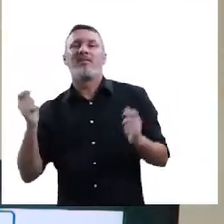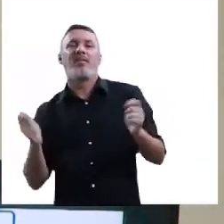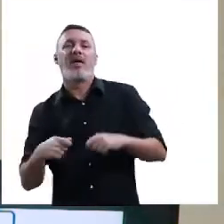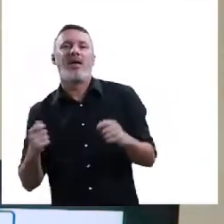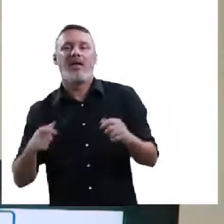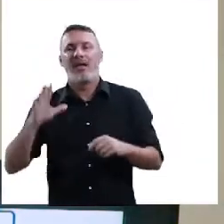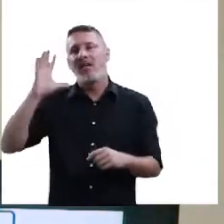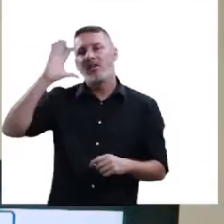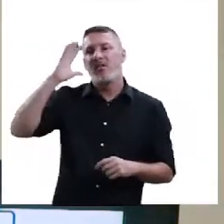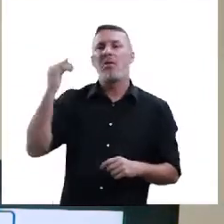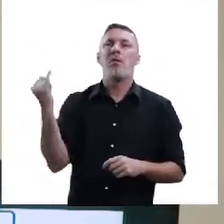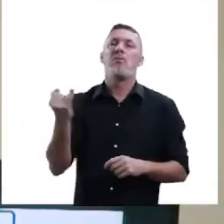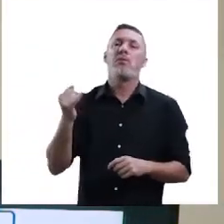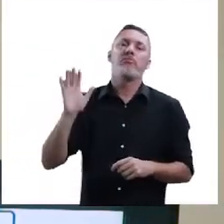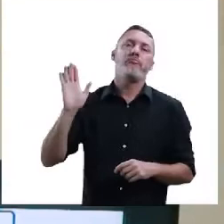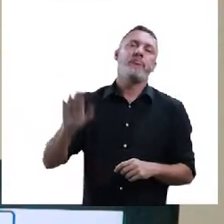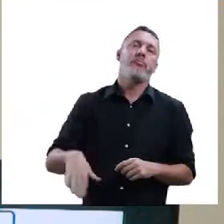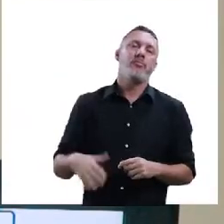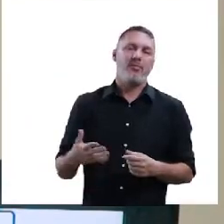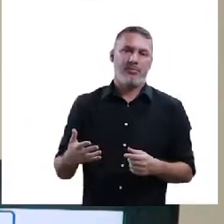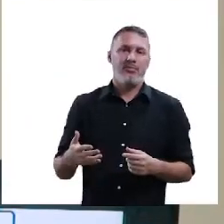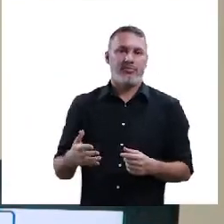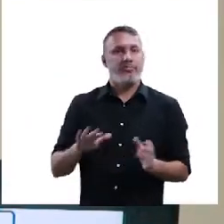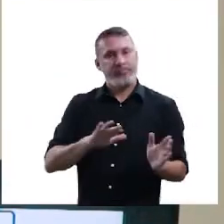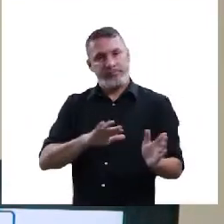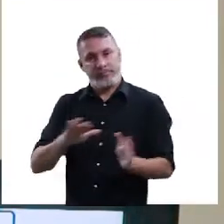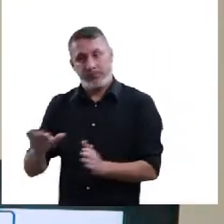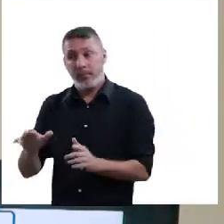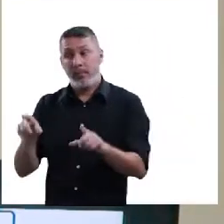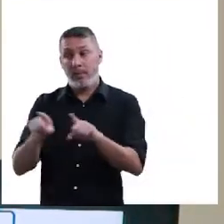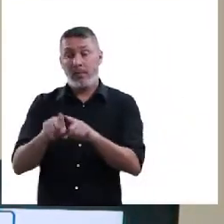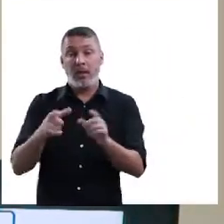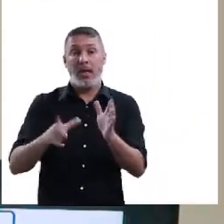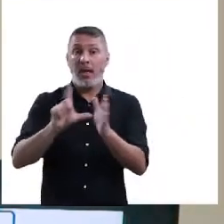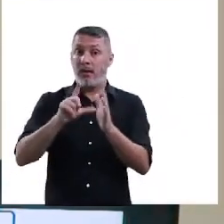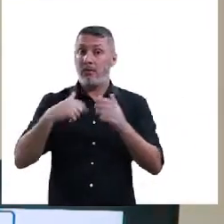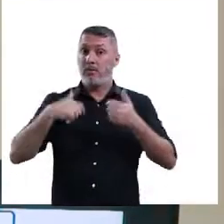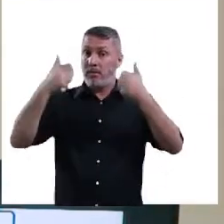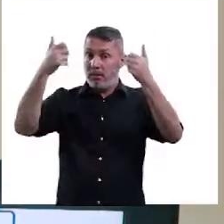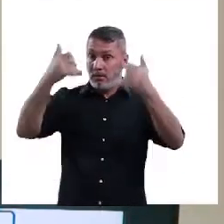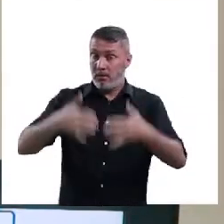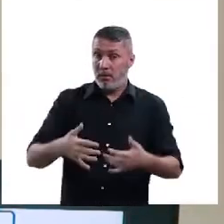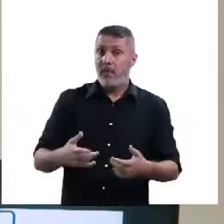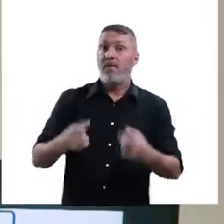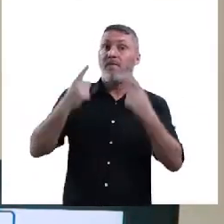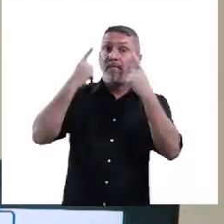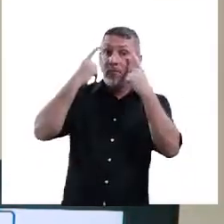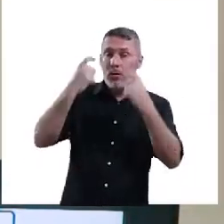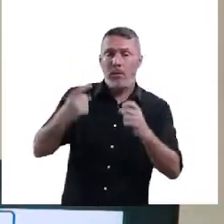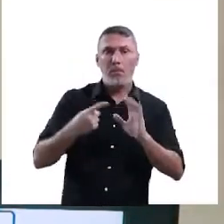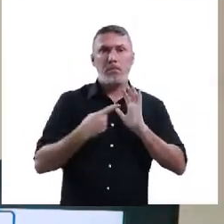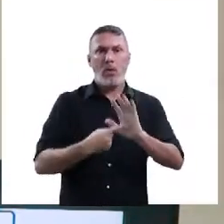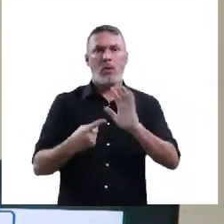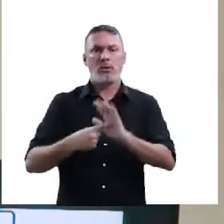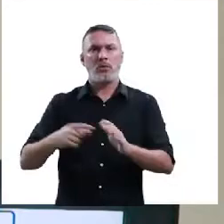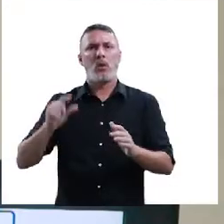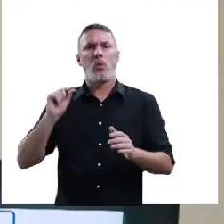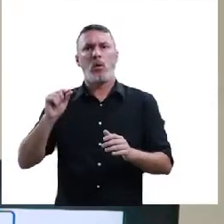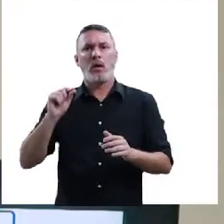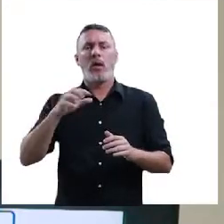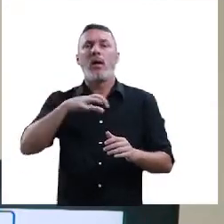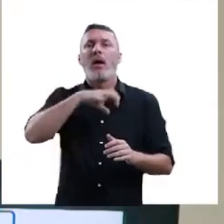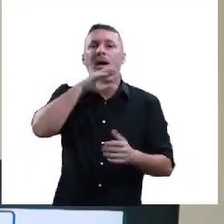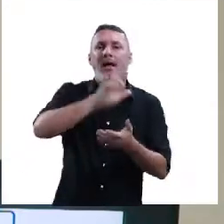violência explícita contra os animais nas cantigas populares. Olha que legal você começar a sua redação como isso. Ou usar ali e falar, olha,